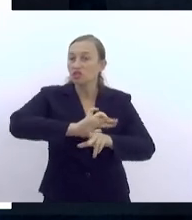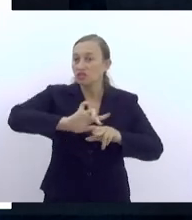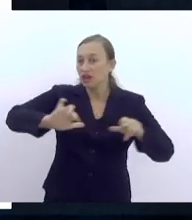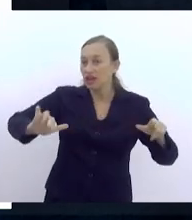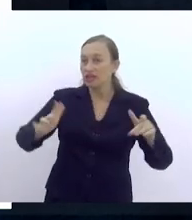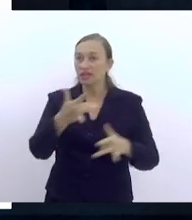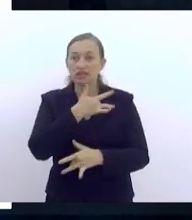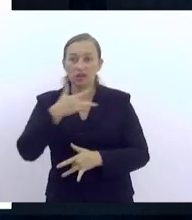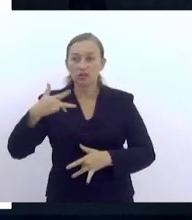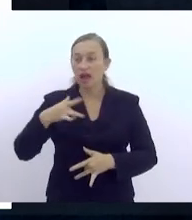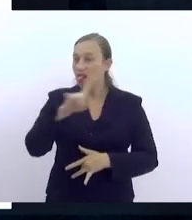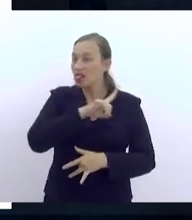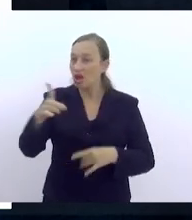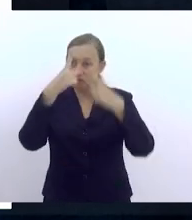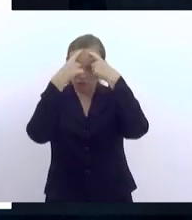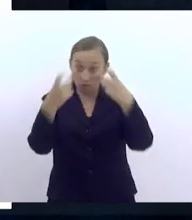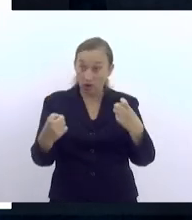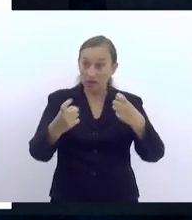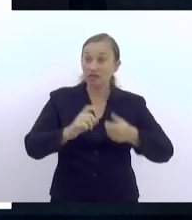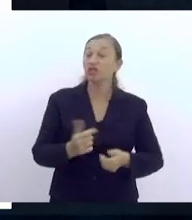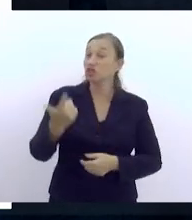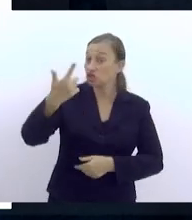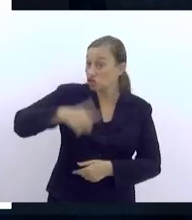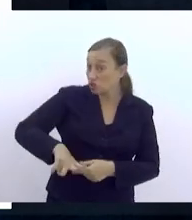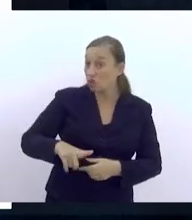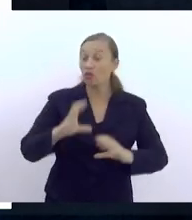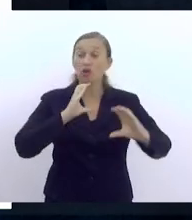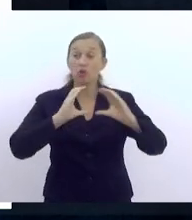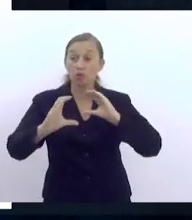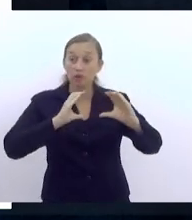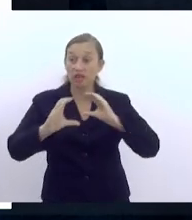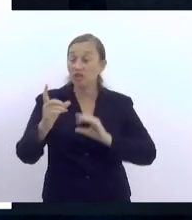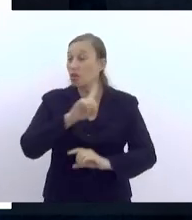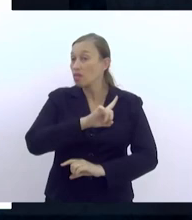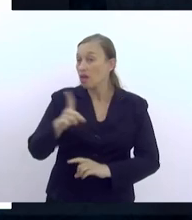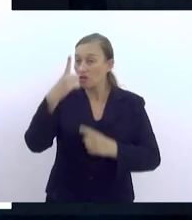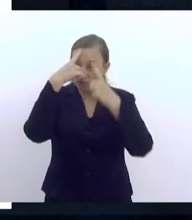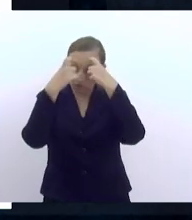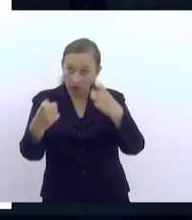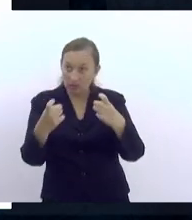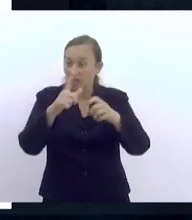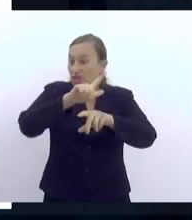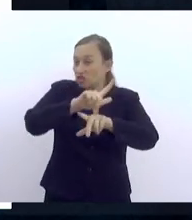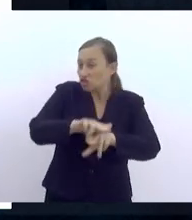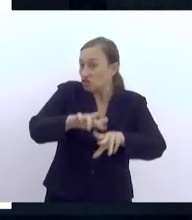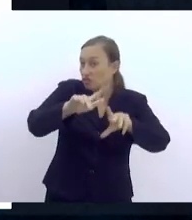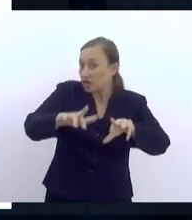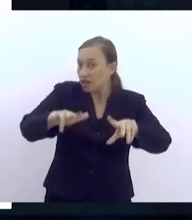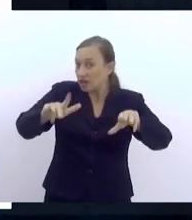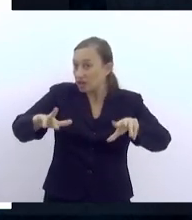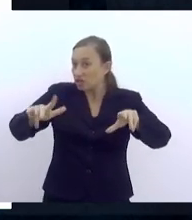não violentas. E, novamente, a comunicação não violenta nos seus diferentes